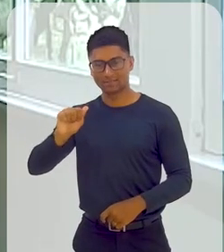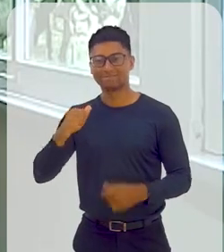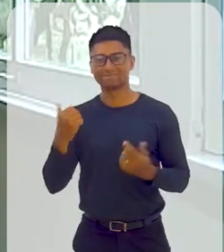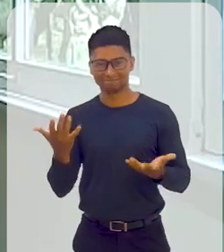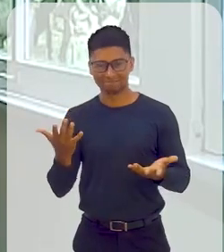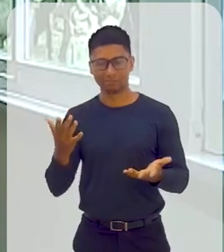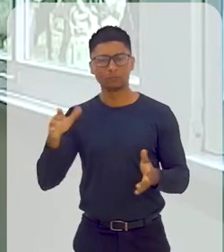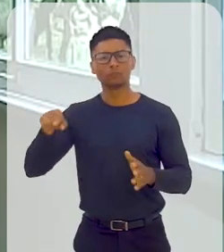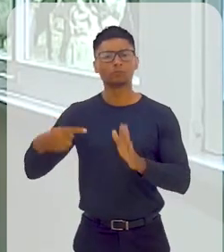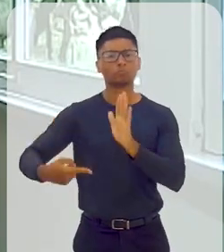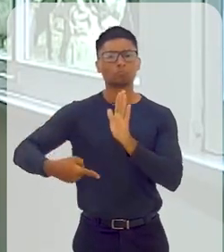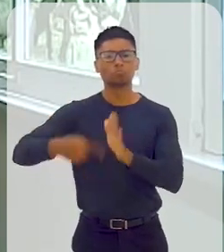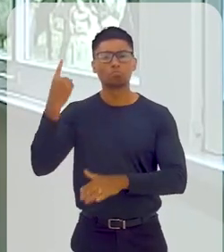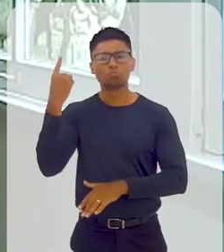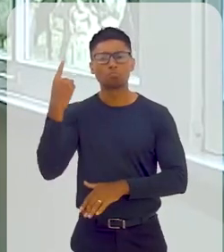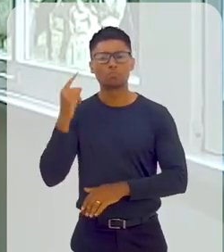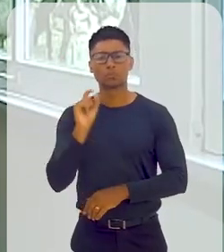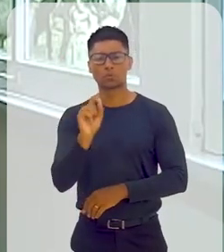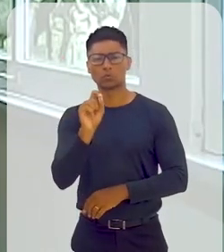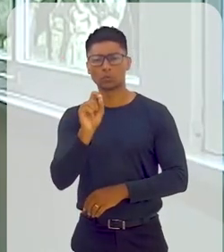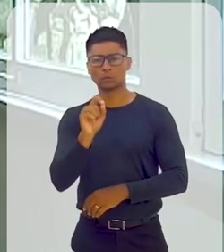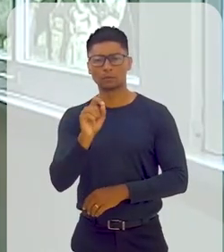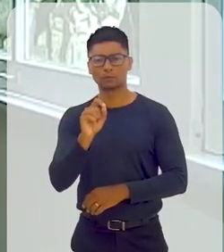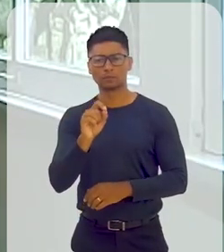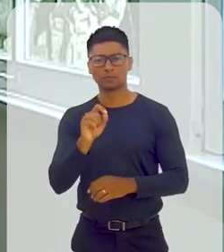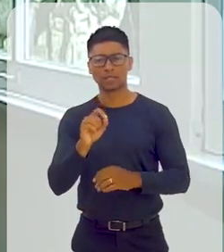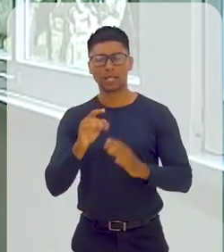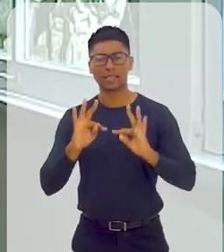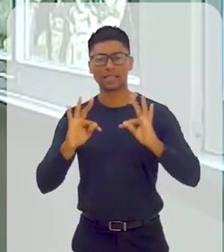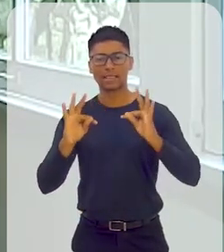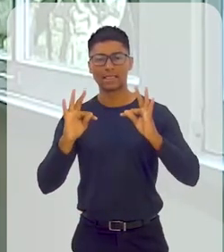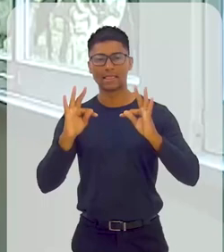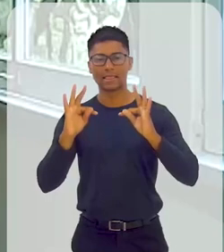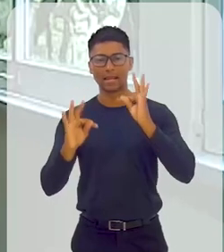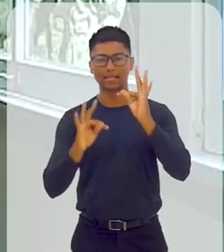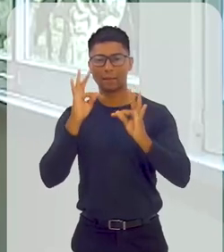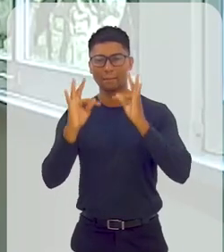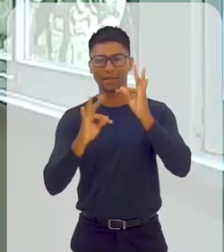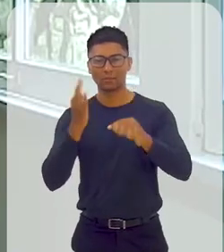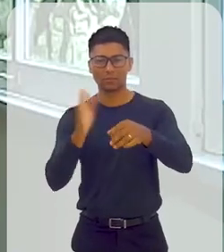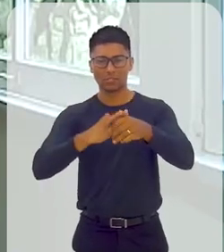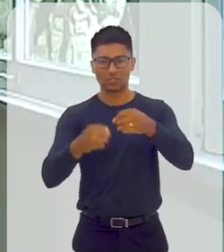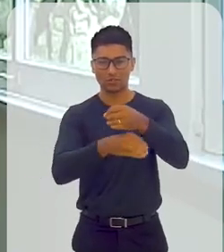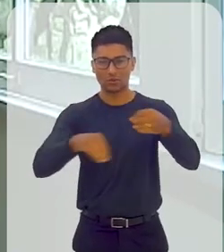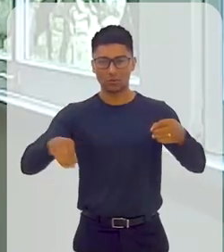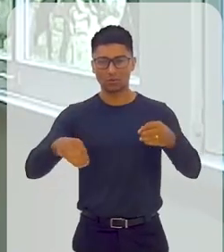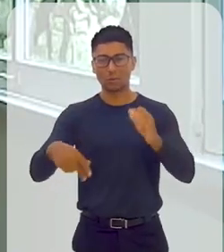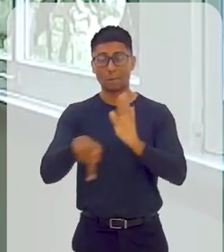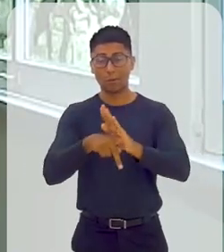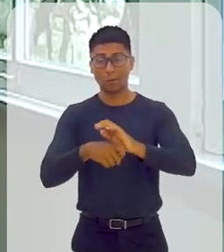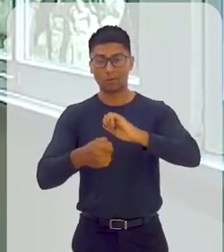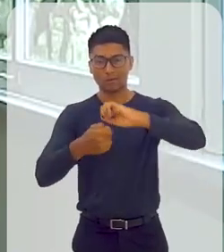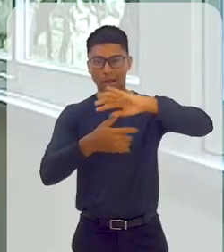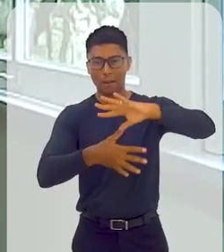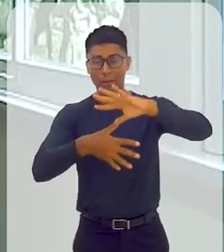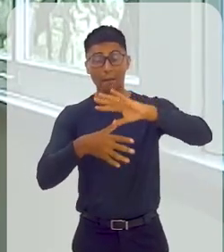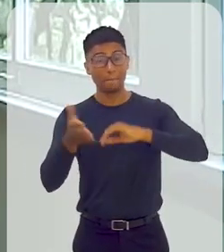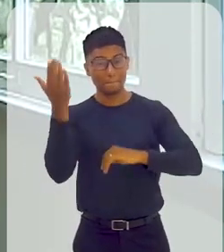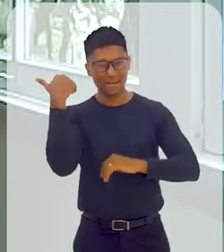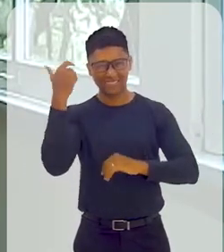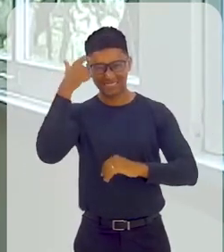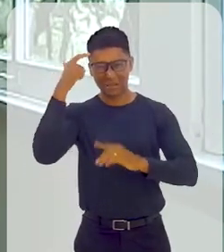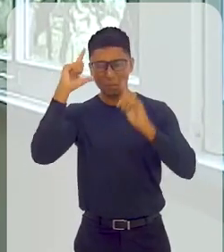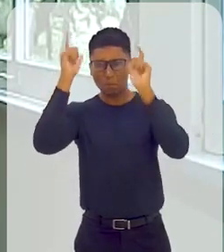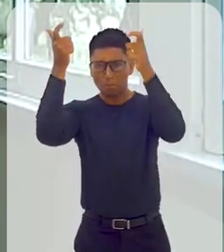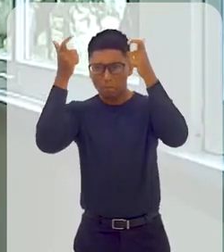onde está a primeira estação de tratamento de esgoto das Américas, ainda é do tempo